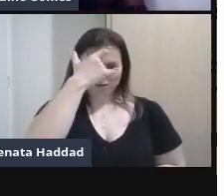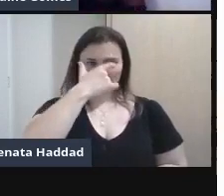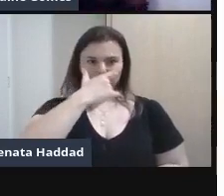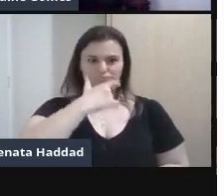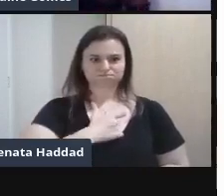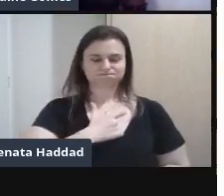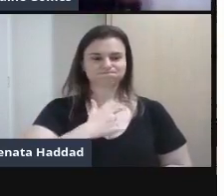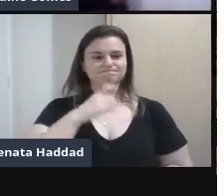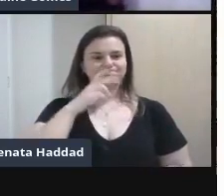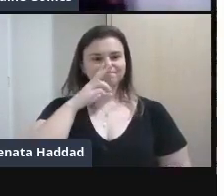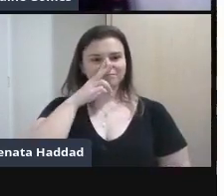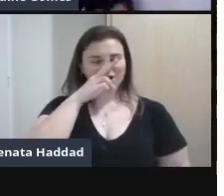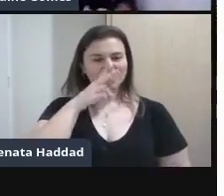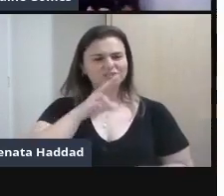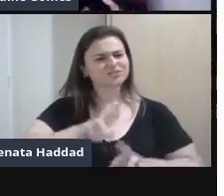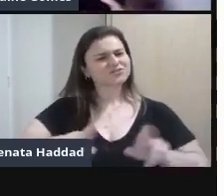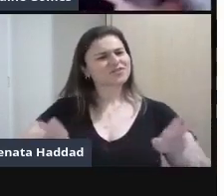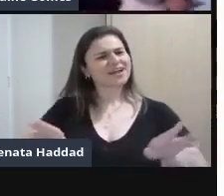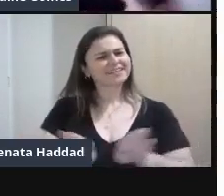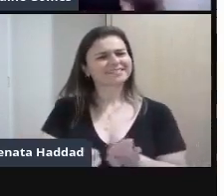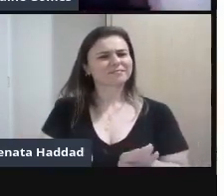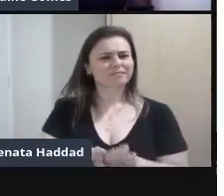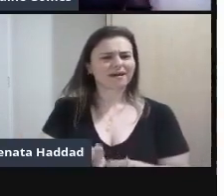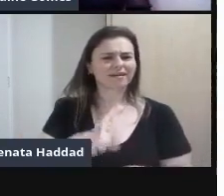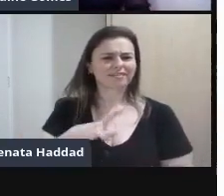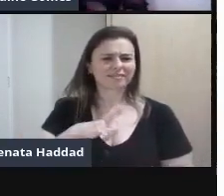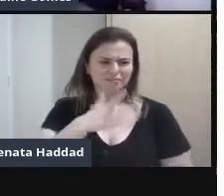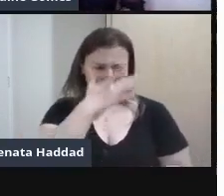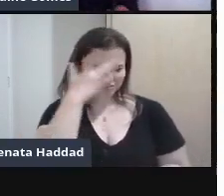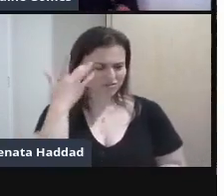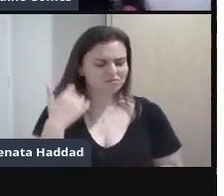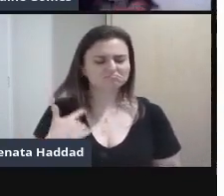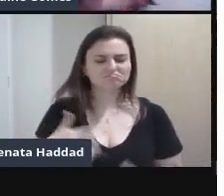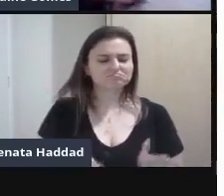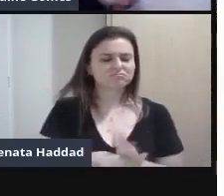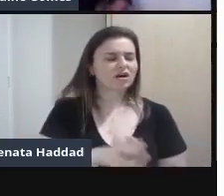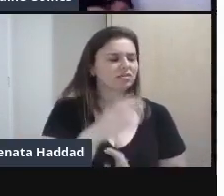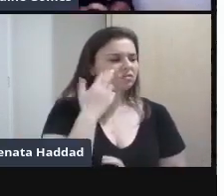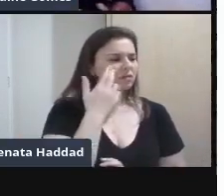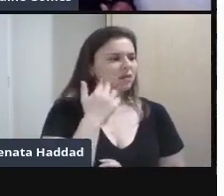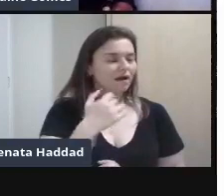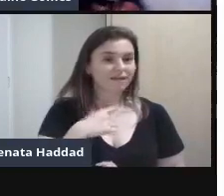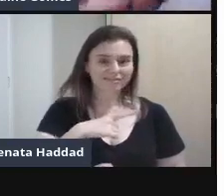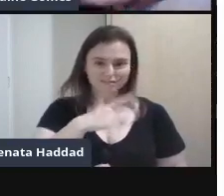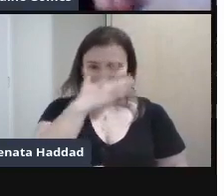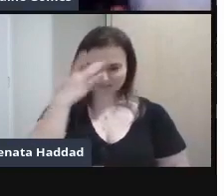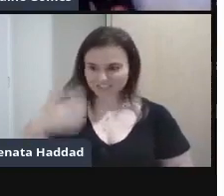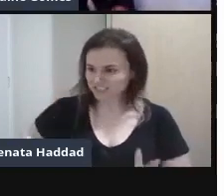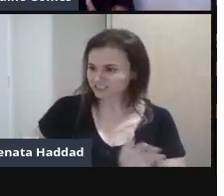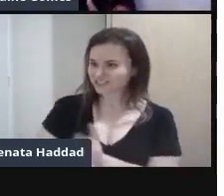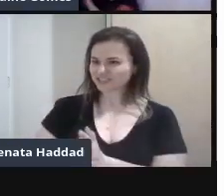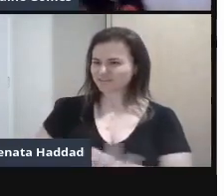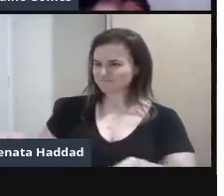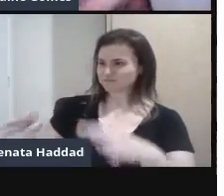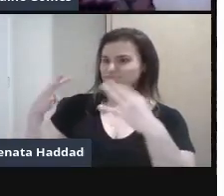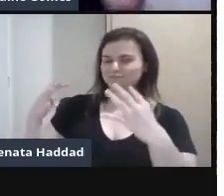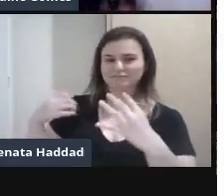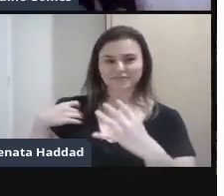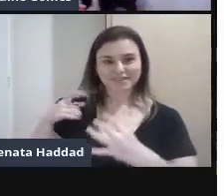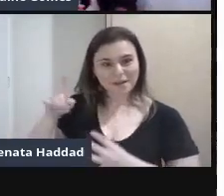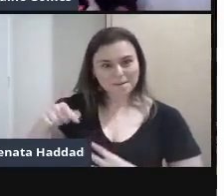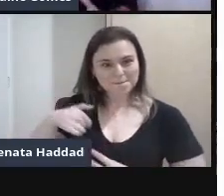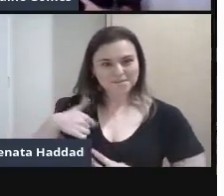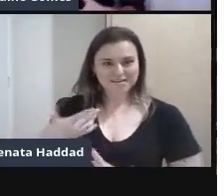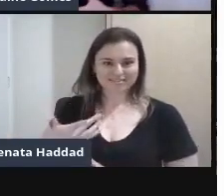diferente também Tem gente que chega Mais ou menos Tem gente que chega Nos lugares Porque ela é Autoconfiante Ela está com a sua Autoestima Ela